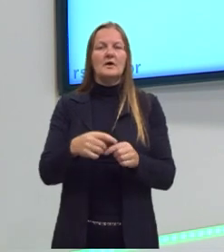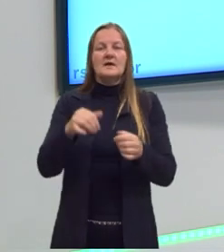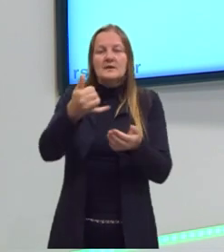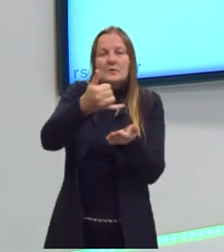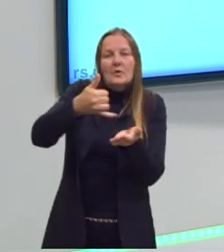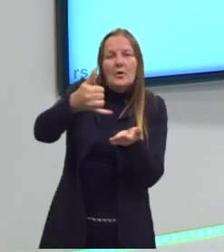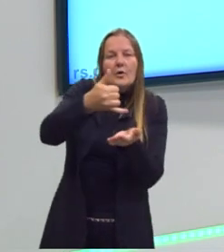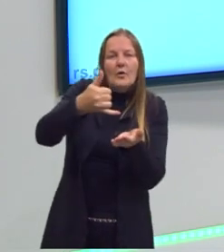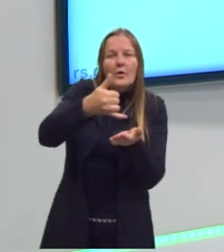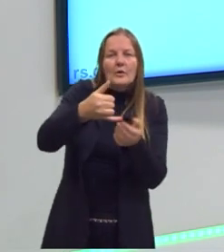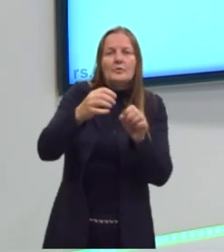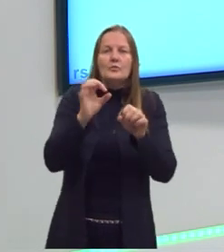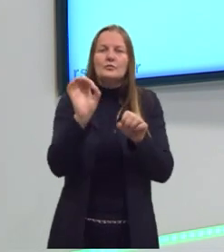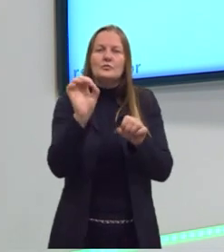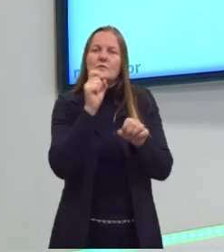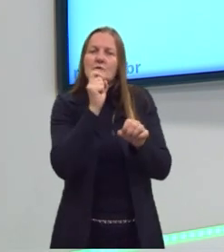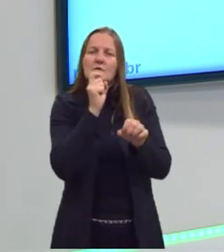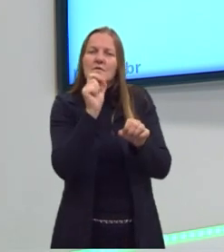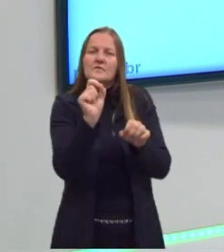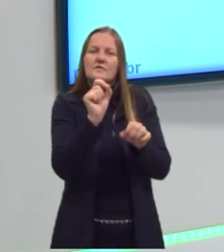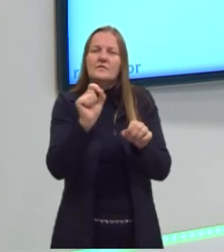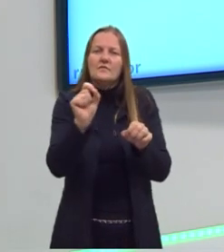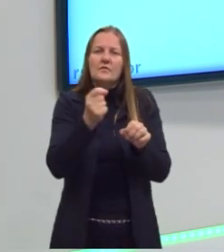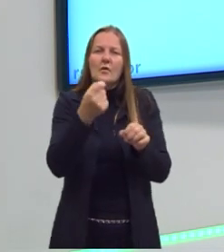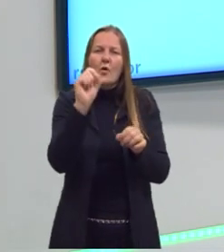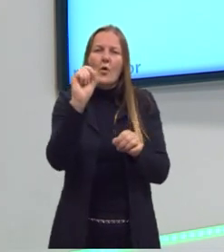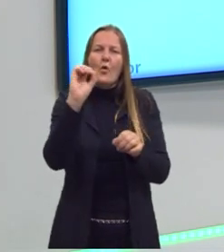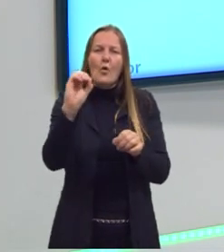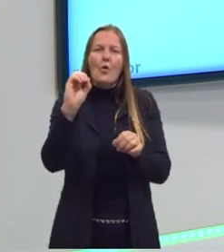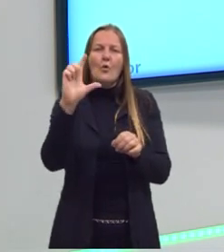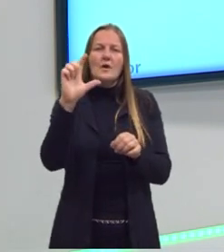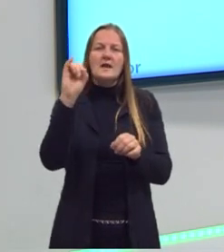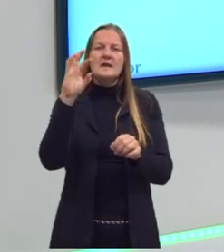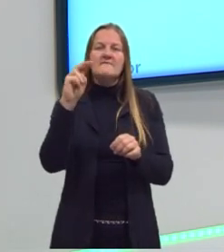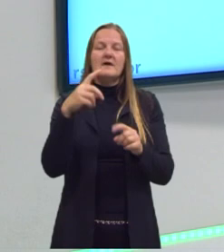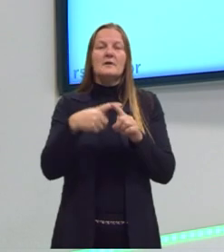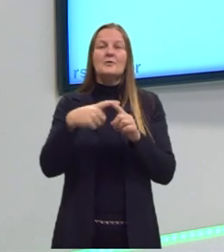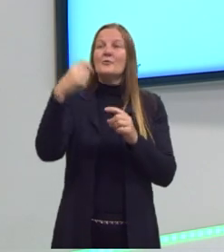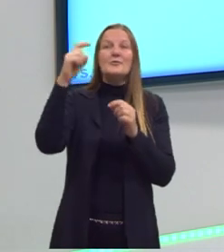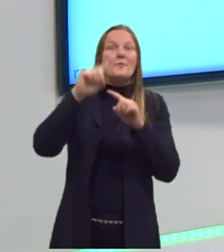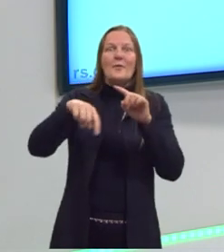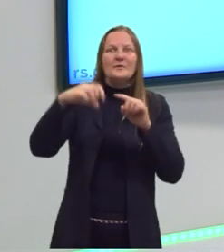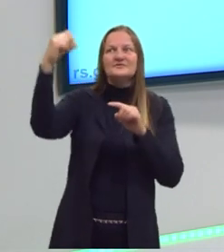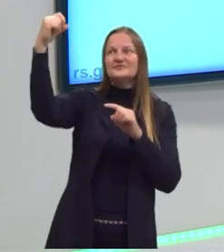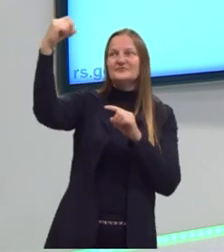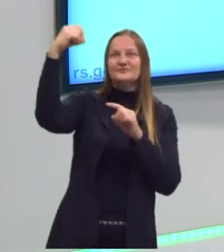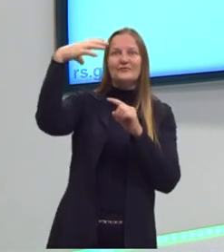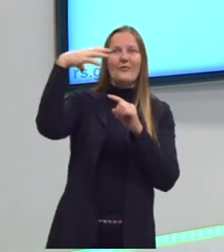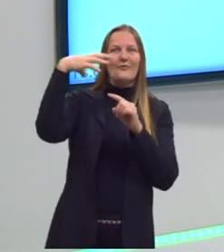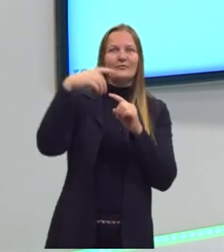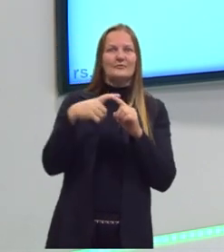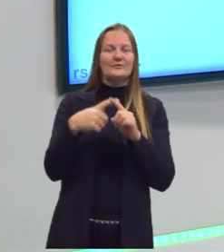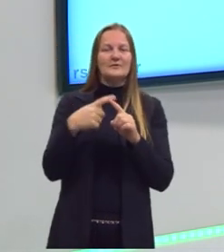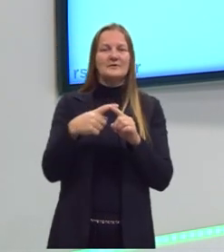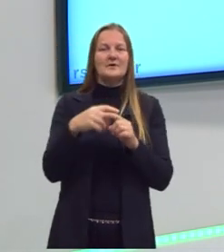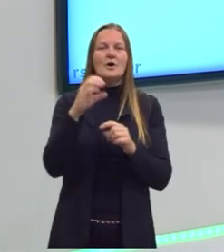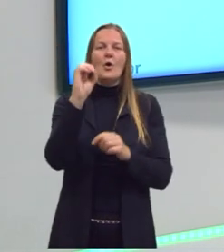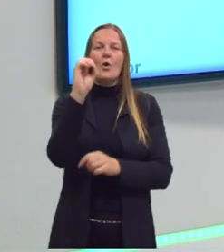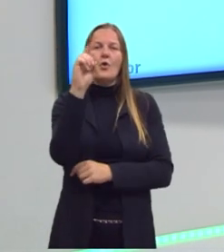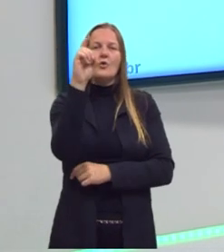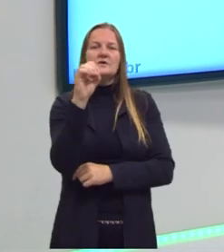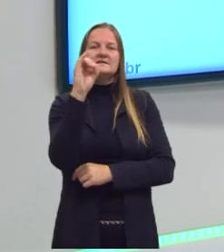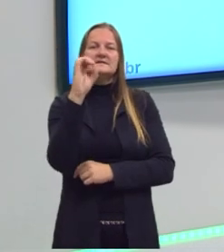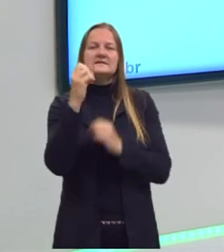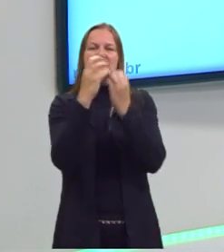armazenar esse meu azeite sobre a luz do sol, porque ele vai oxidar, a gente usa essa palavra no dia a dia,